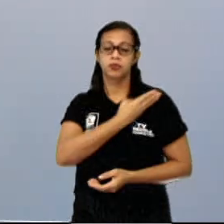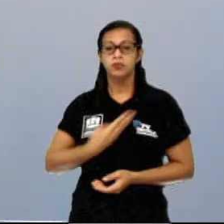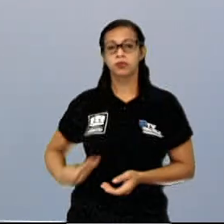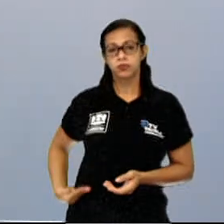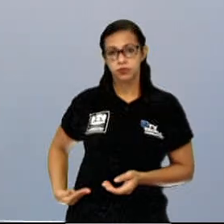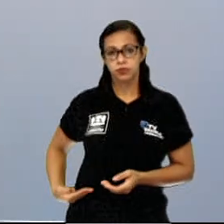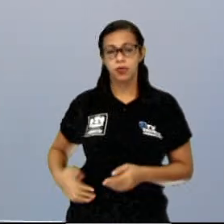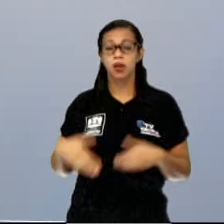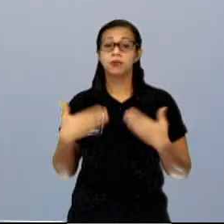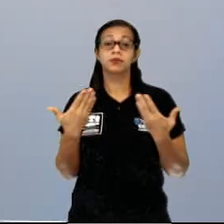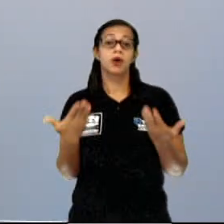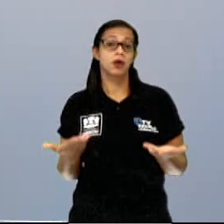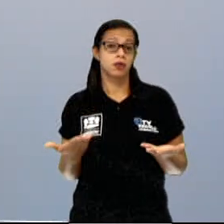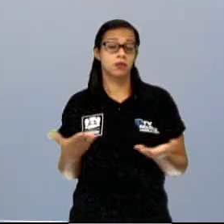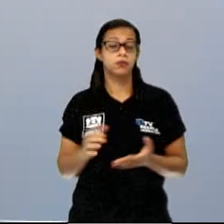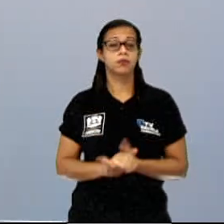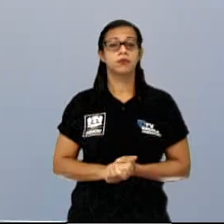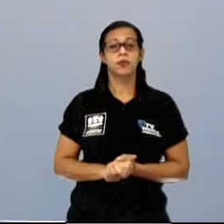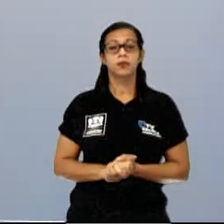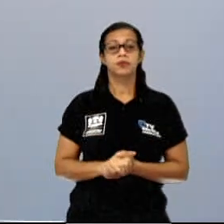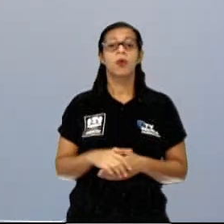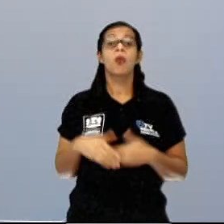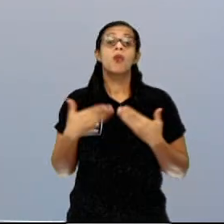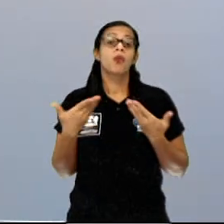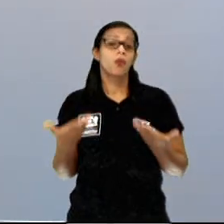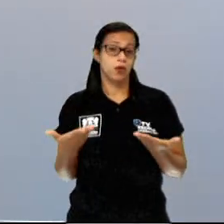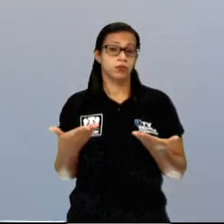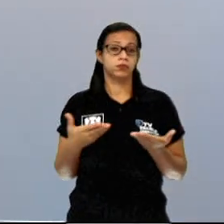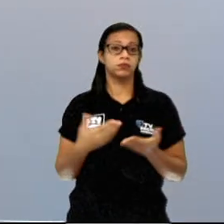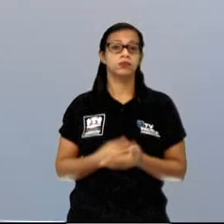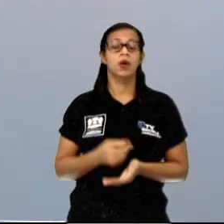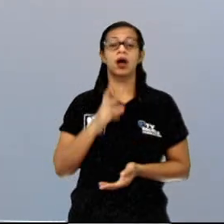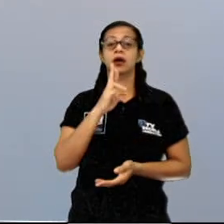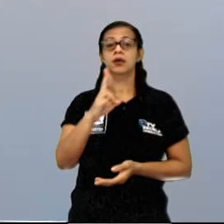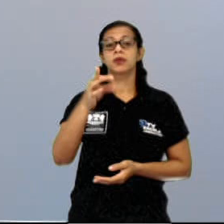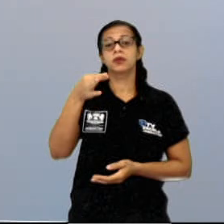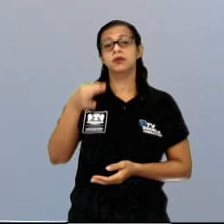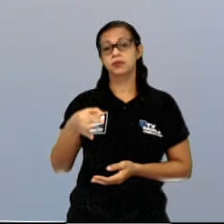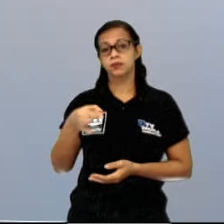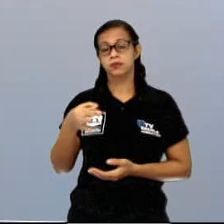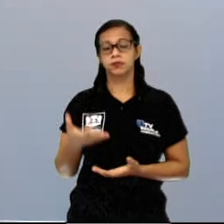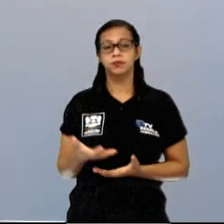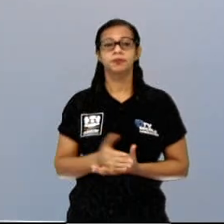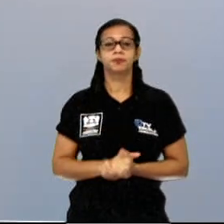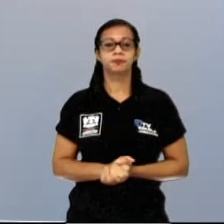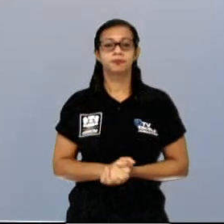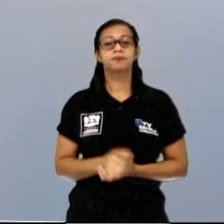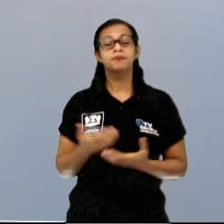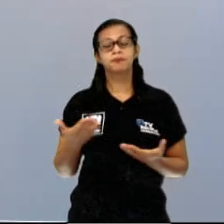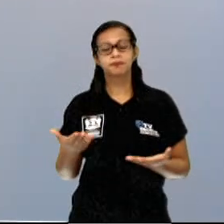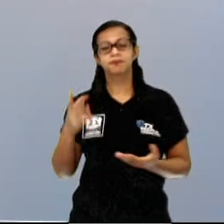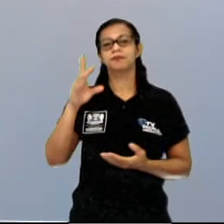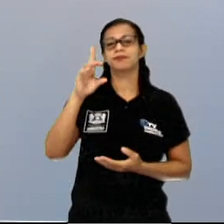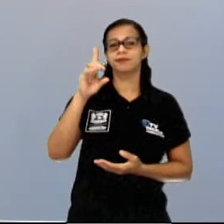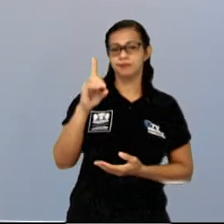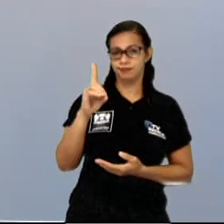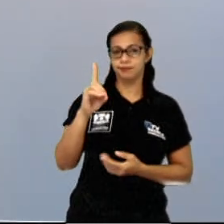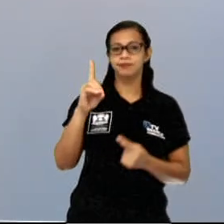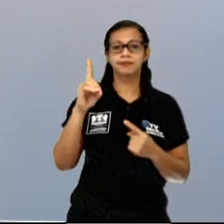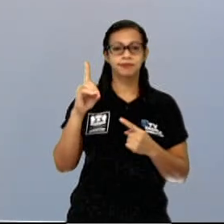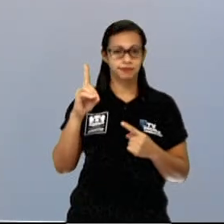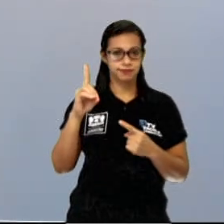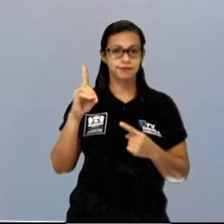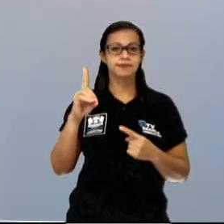alternativas, então, é a alternativa correta? Vamos descobrir? É a letra D. Campos Salles